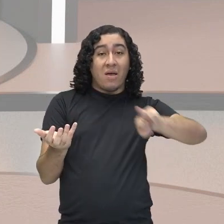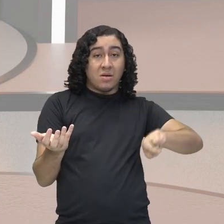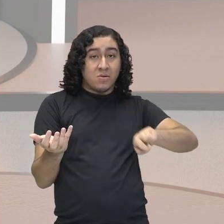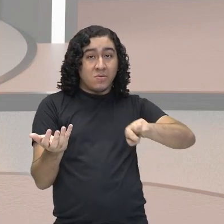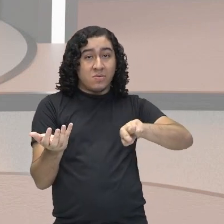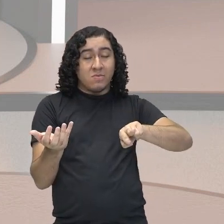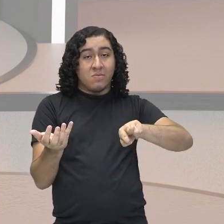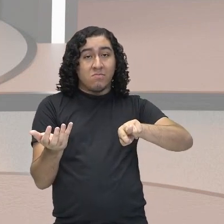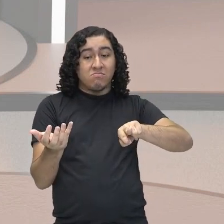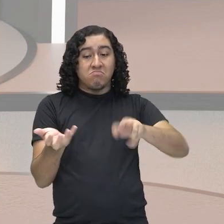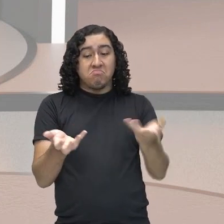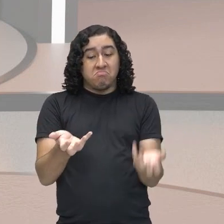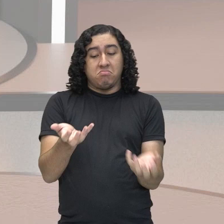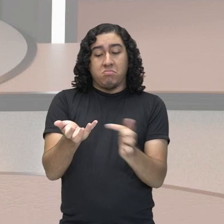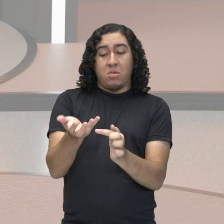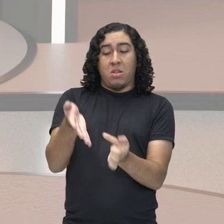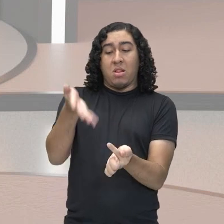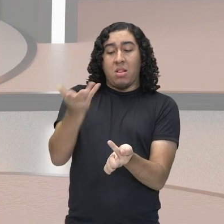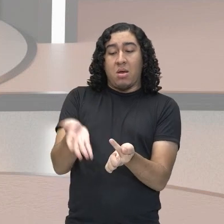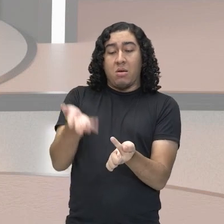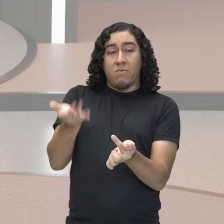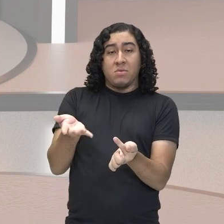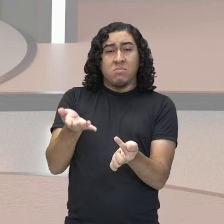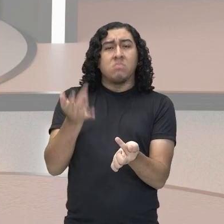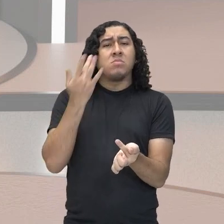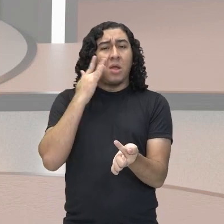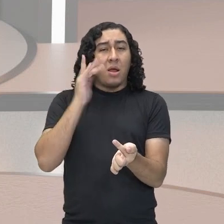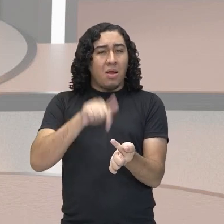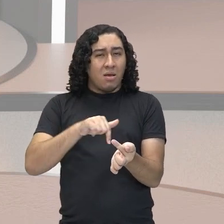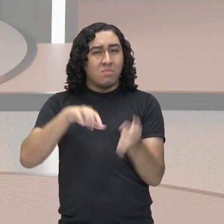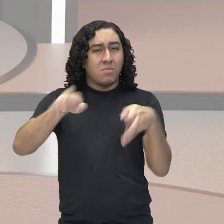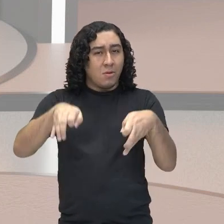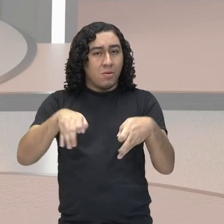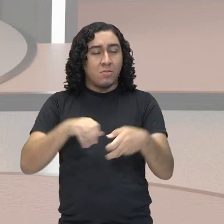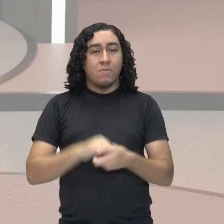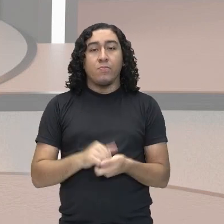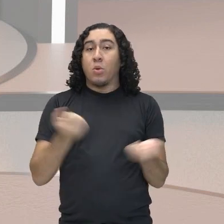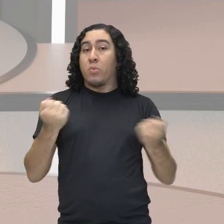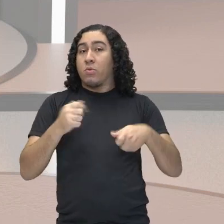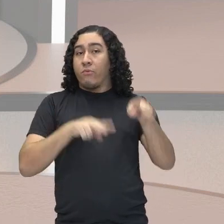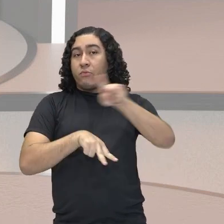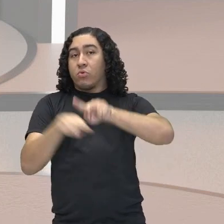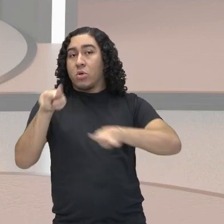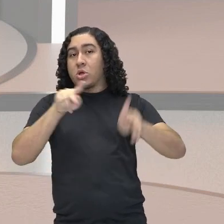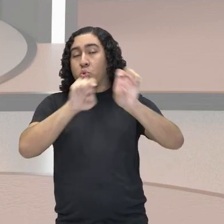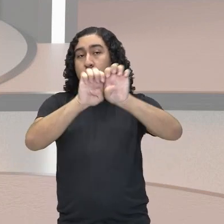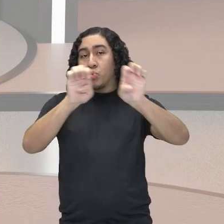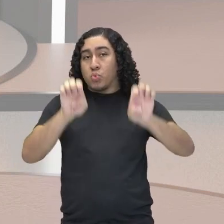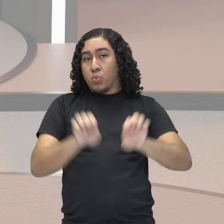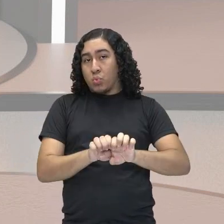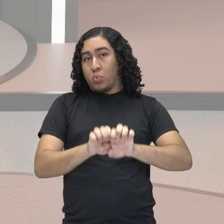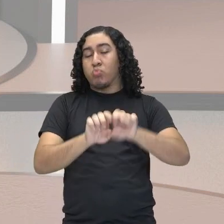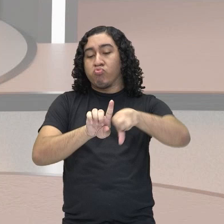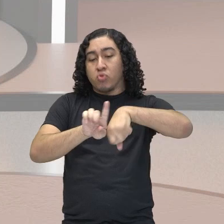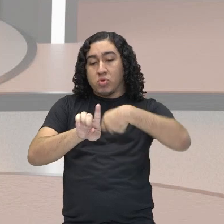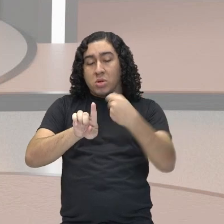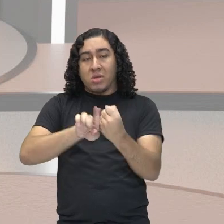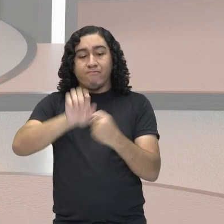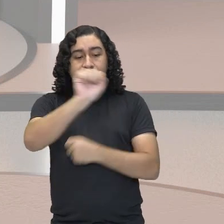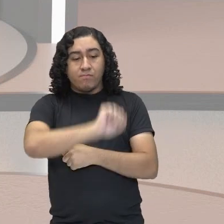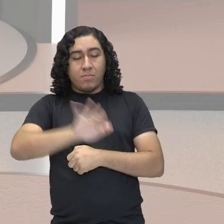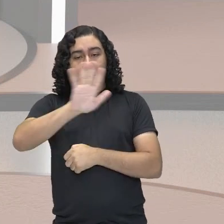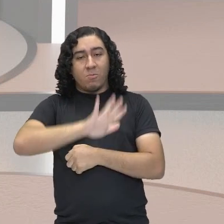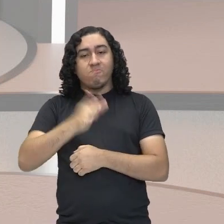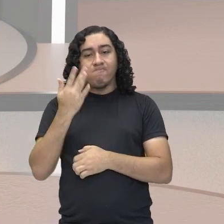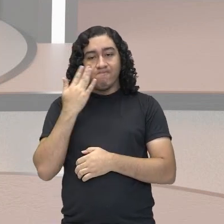que na prática é isso também? Vocês conseguem fazer a visualização dessa ilustração